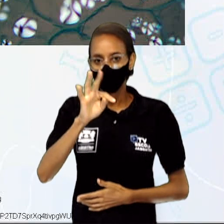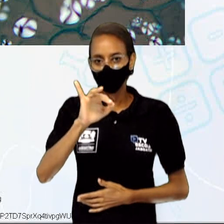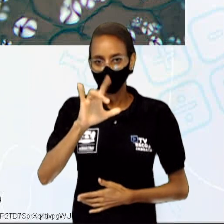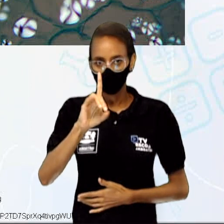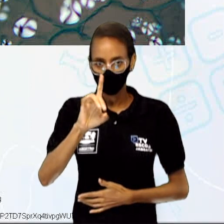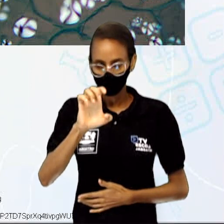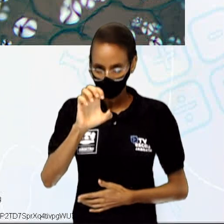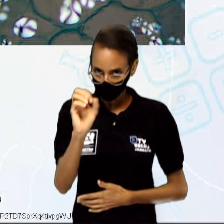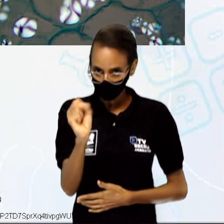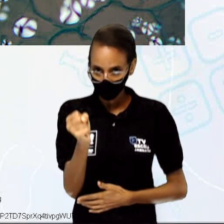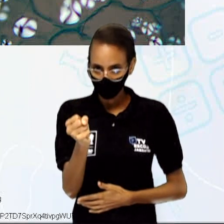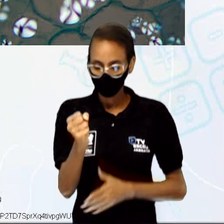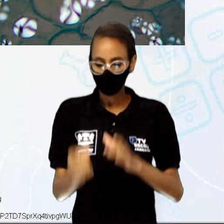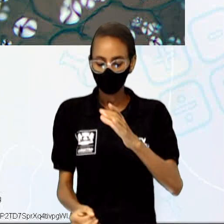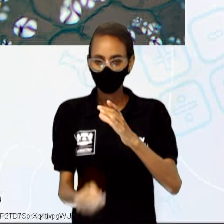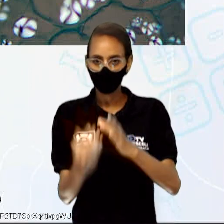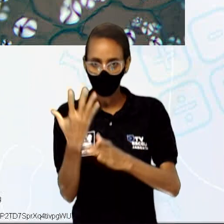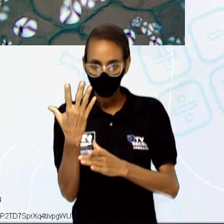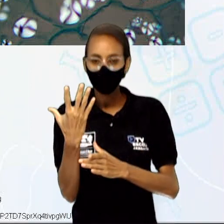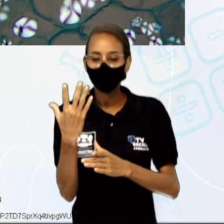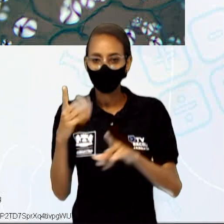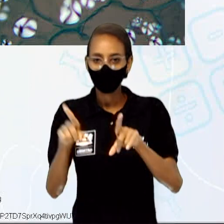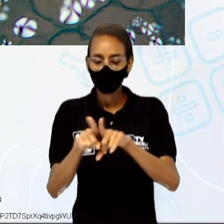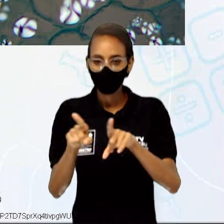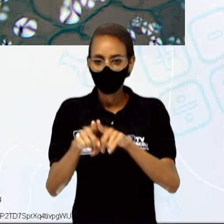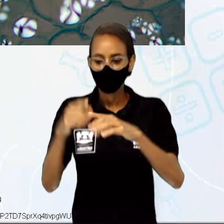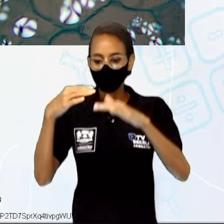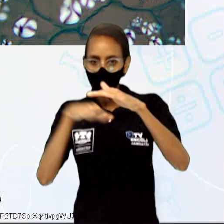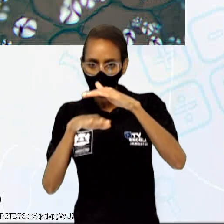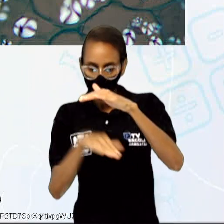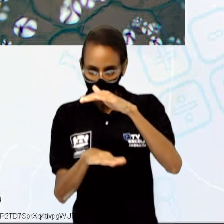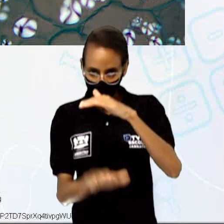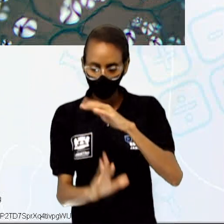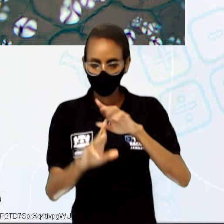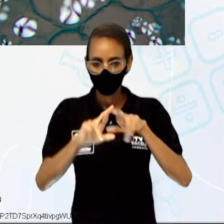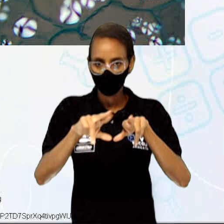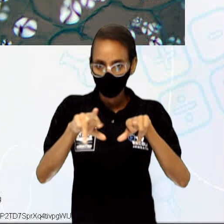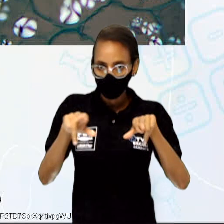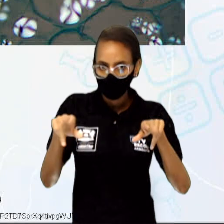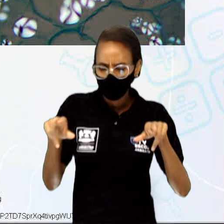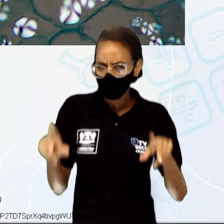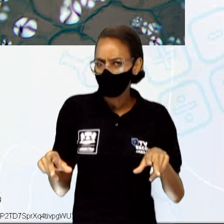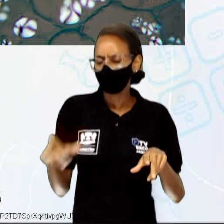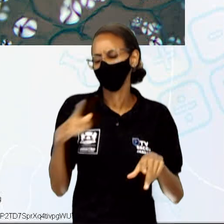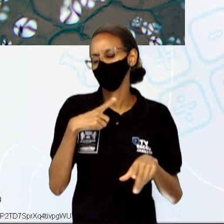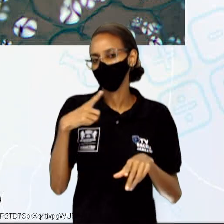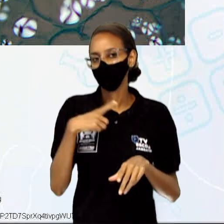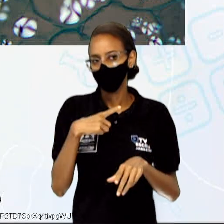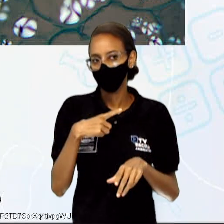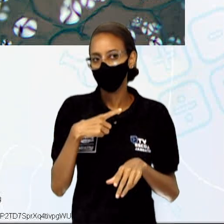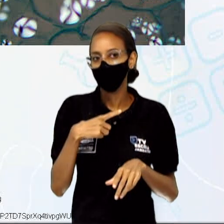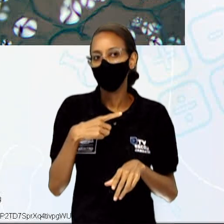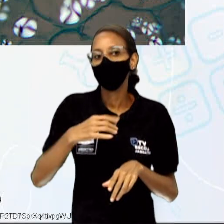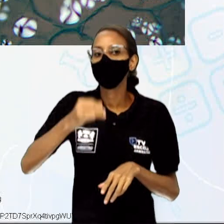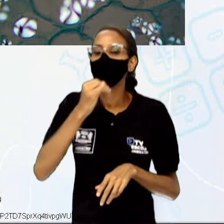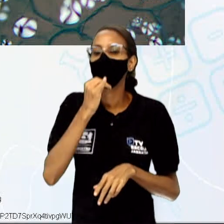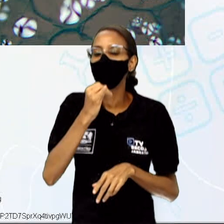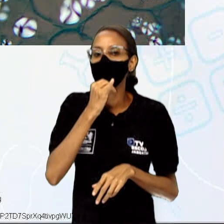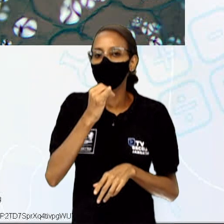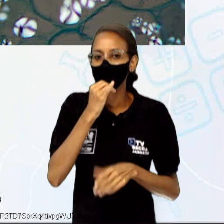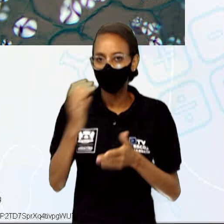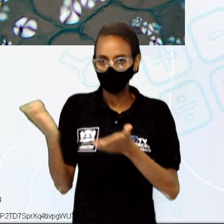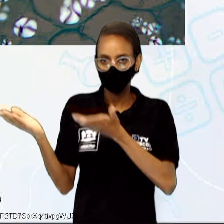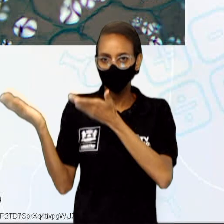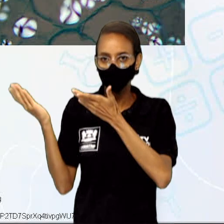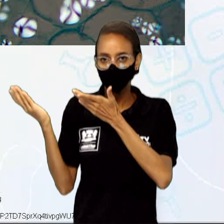produção, como ao armazenamento de algumas substâncias. E existem diversos tipos de plastídeos. O mais conhecido, por exemplo, é o